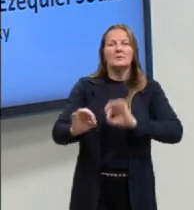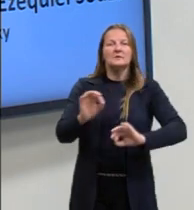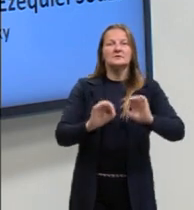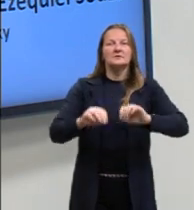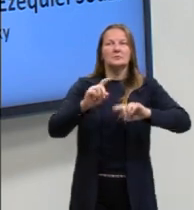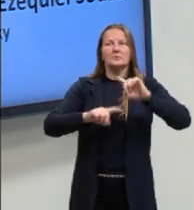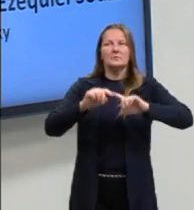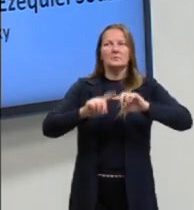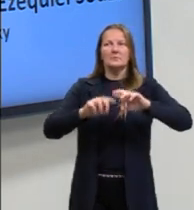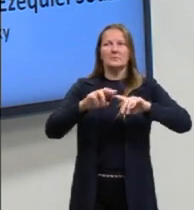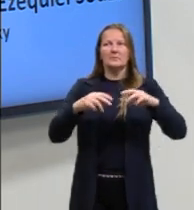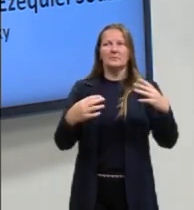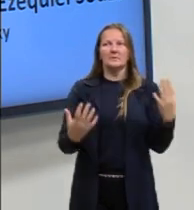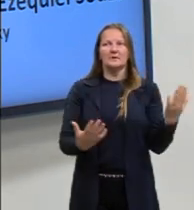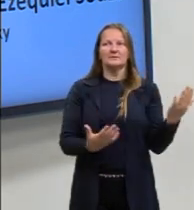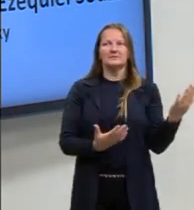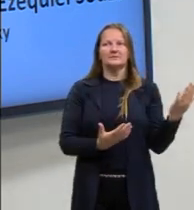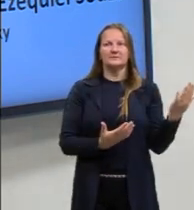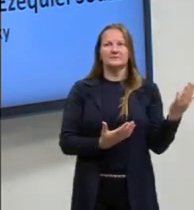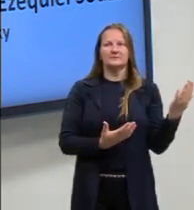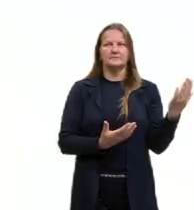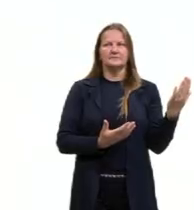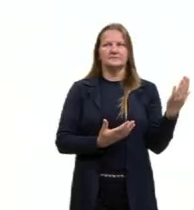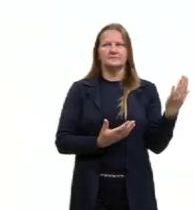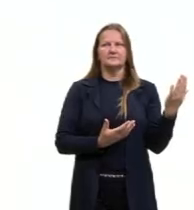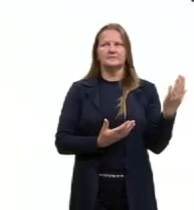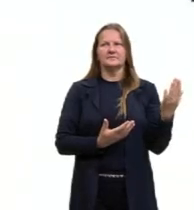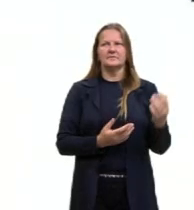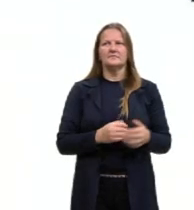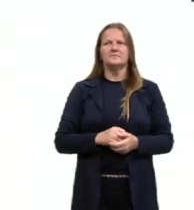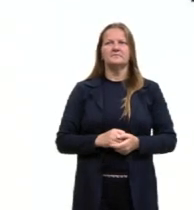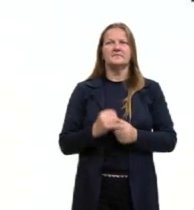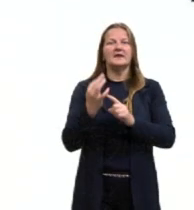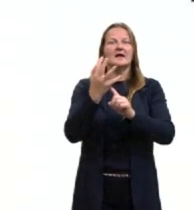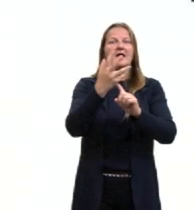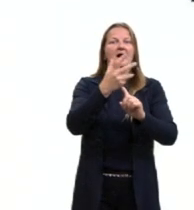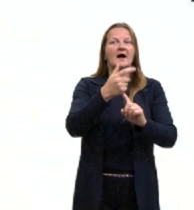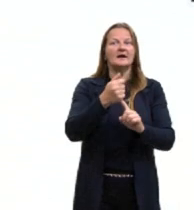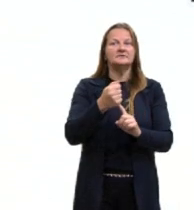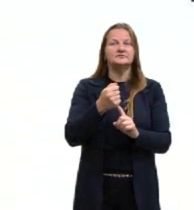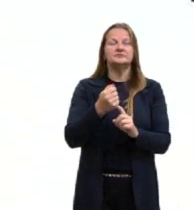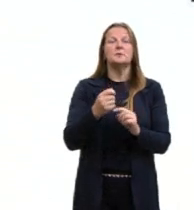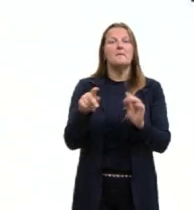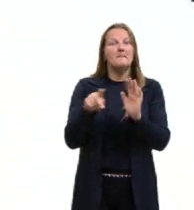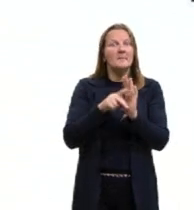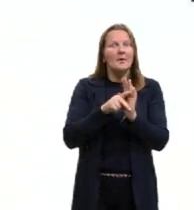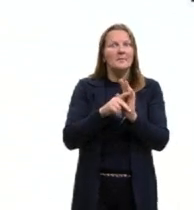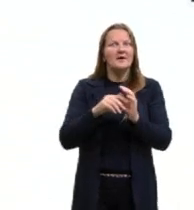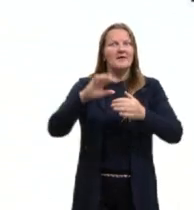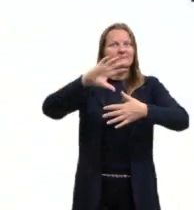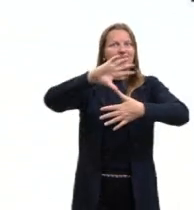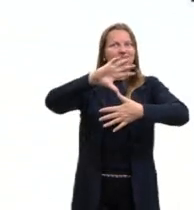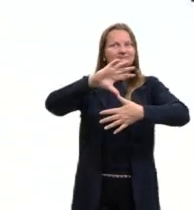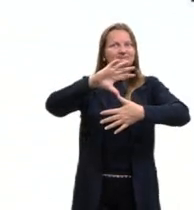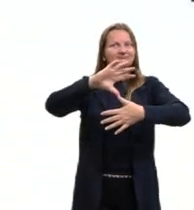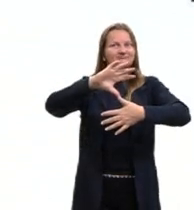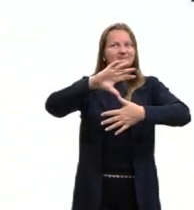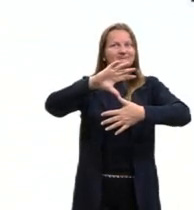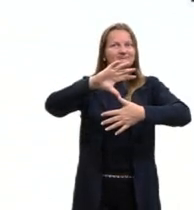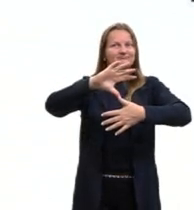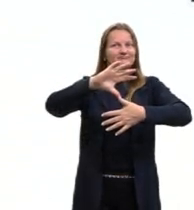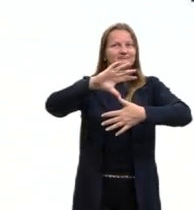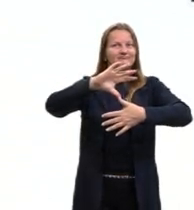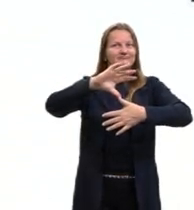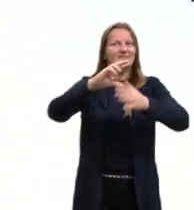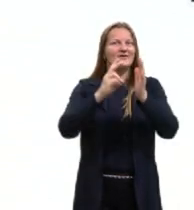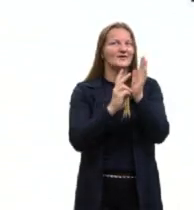material que é sobre arte dos povos ameríndios e a gente começa trazendo essa introdução, né?